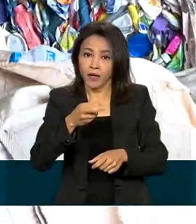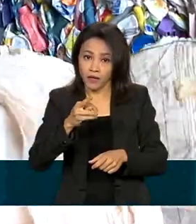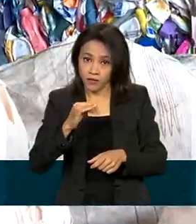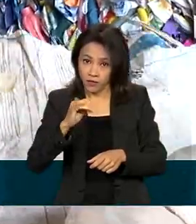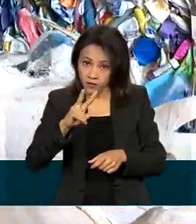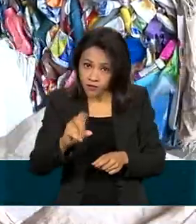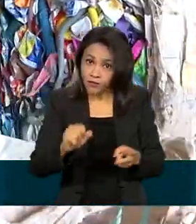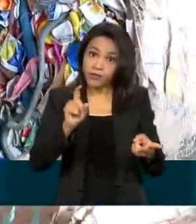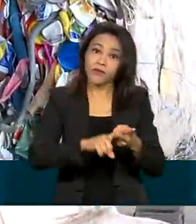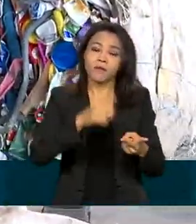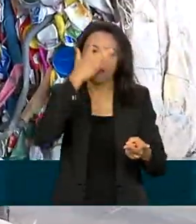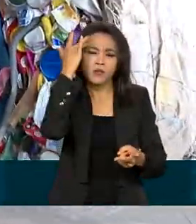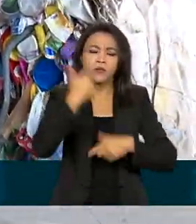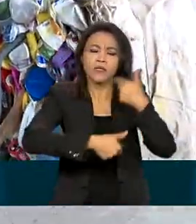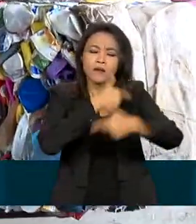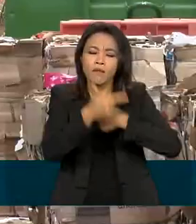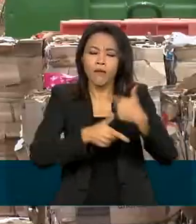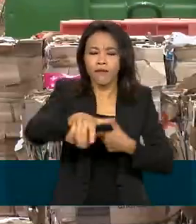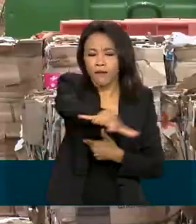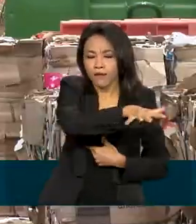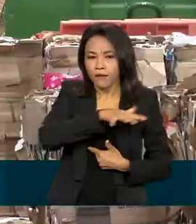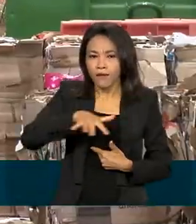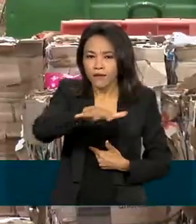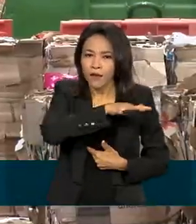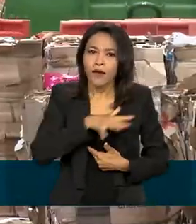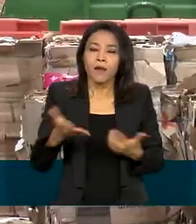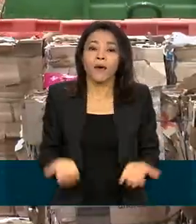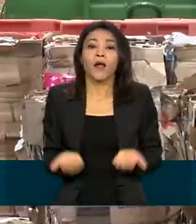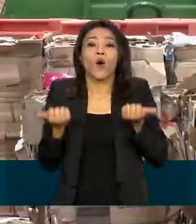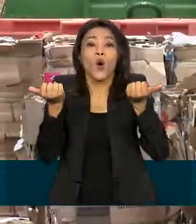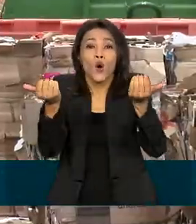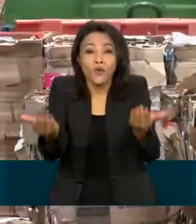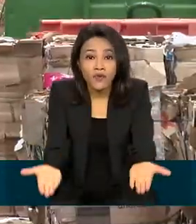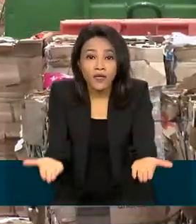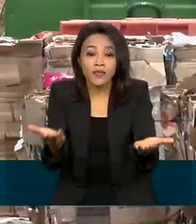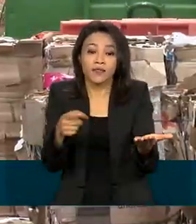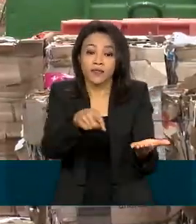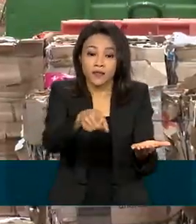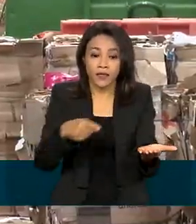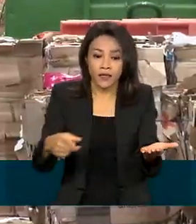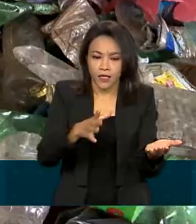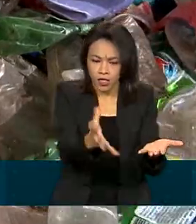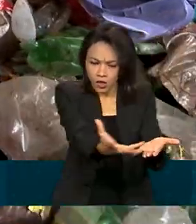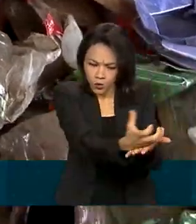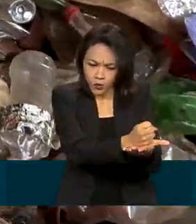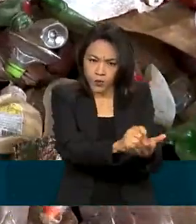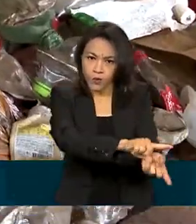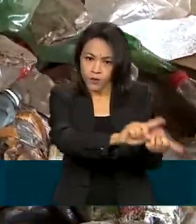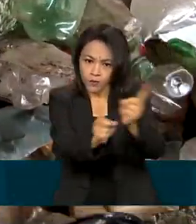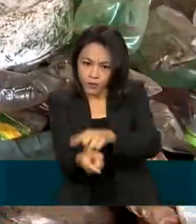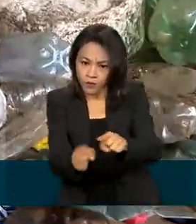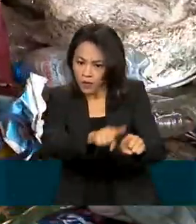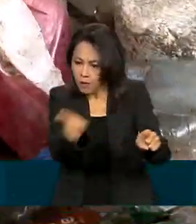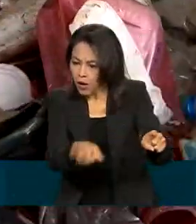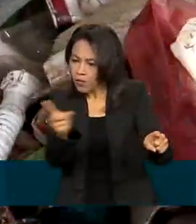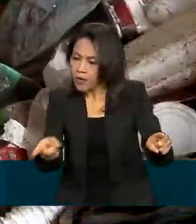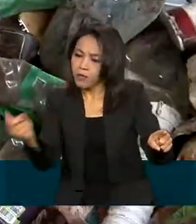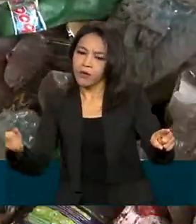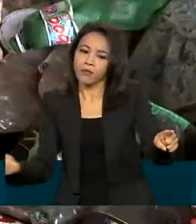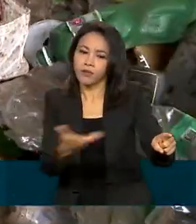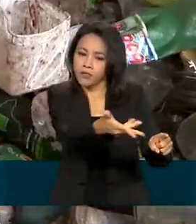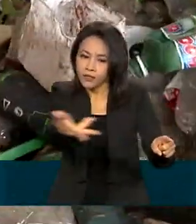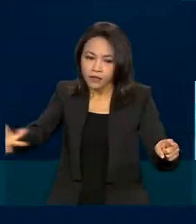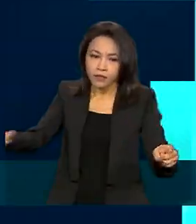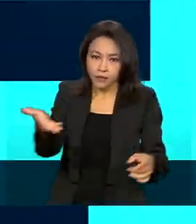catadores de materiais recicláveis na prestação de serviços de coleta, triagem e transporte de embalagens